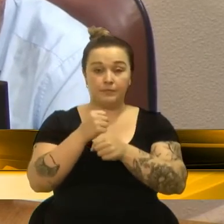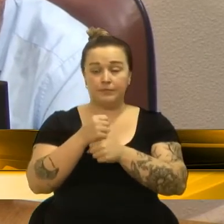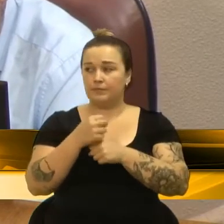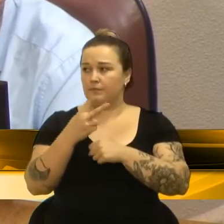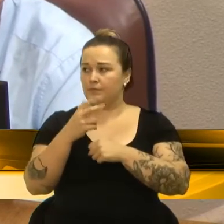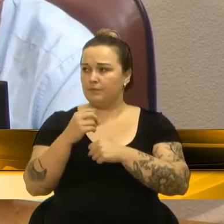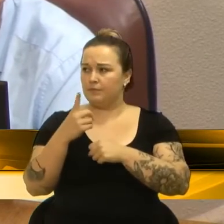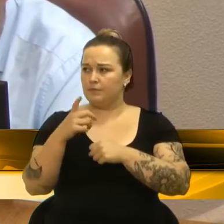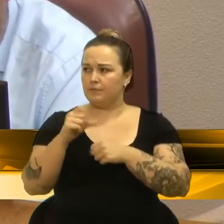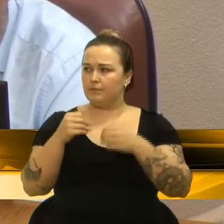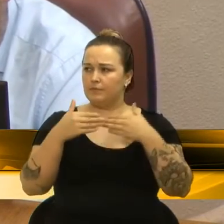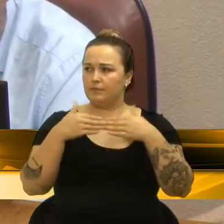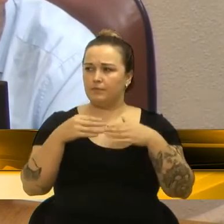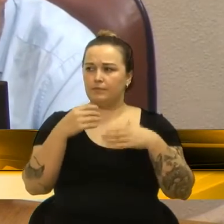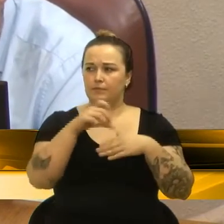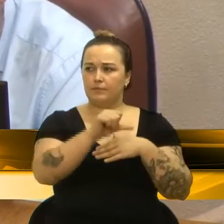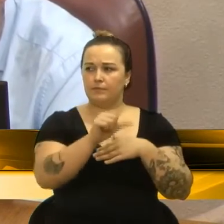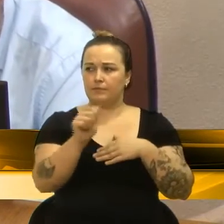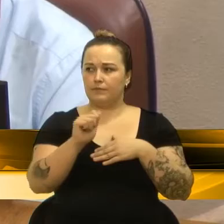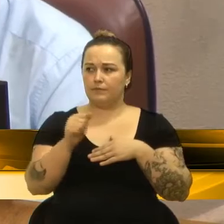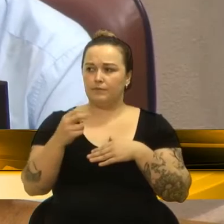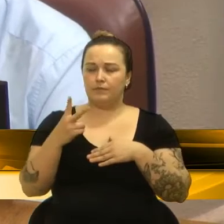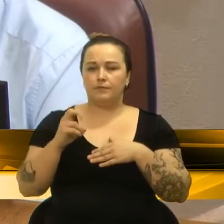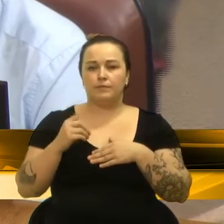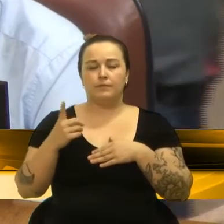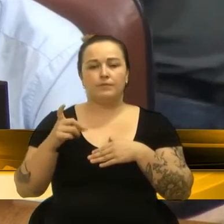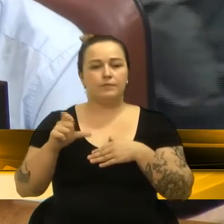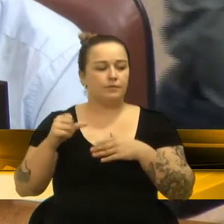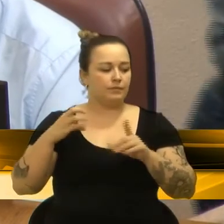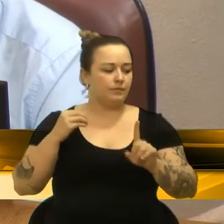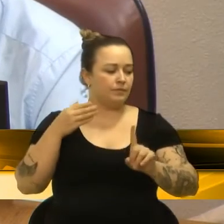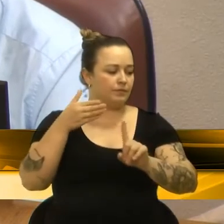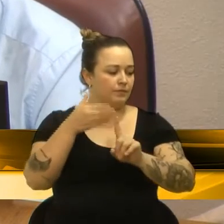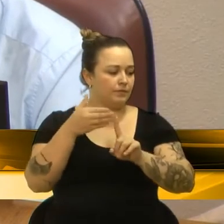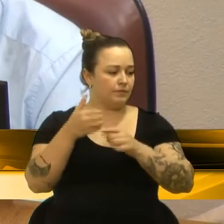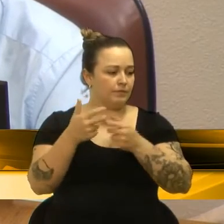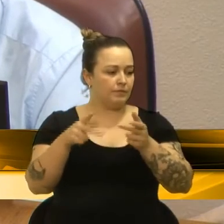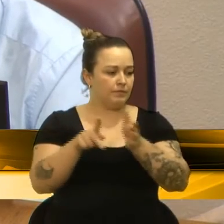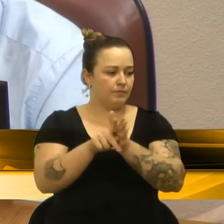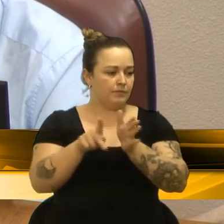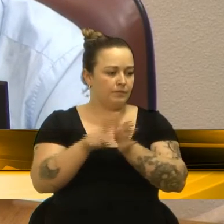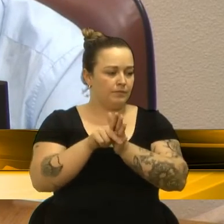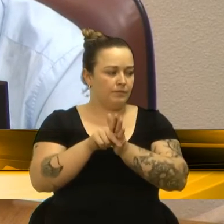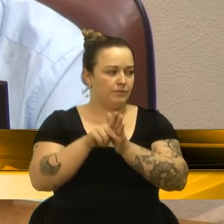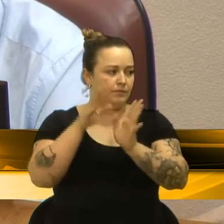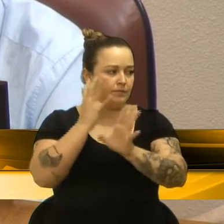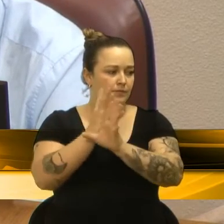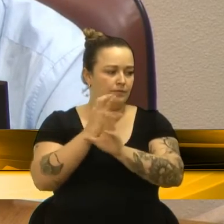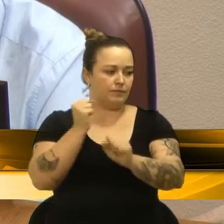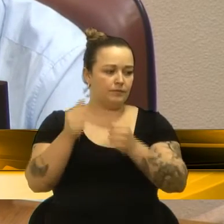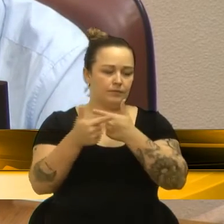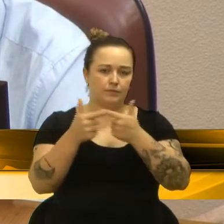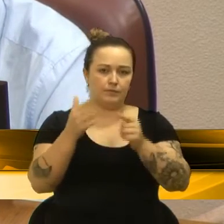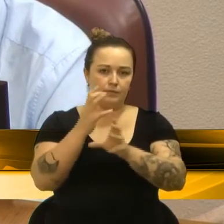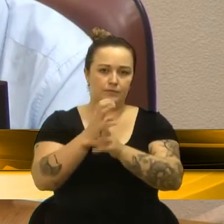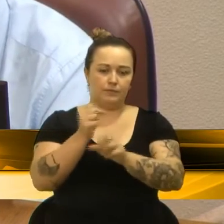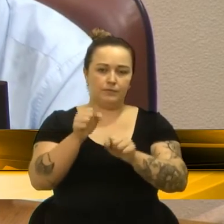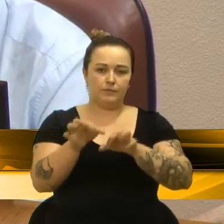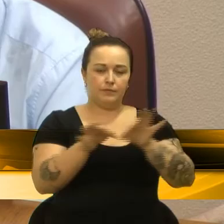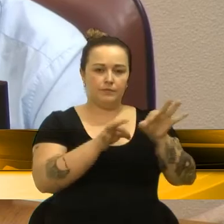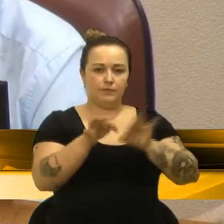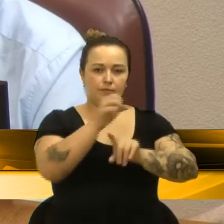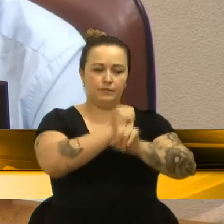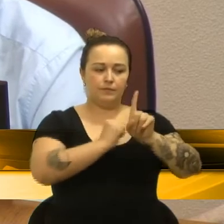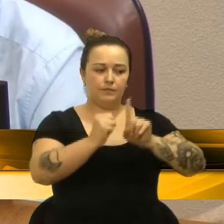Abertura, 9 de agosto de 2019, objeto, seleção de entidade privada sem fins lucrativos, qualificado como organização social na área de